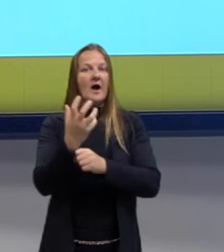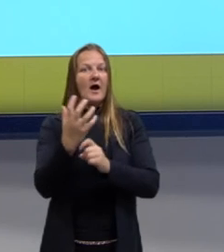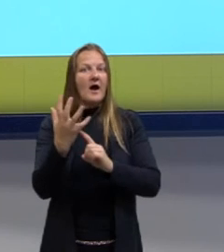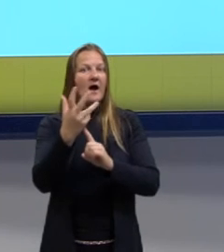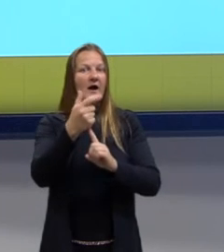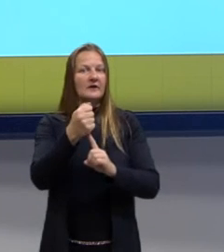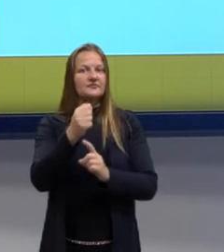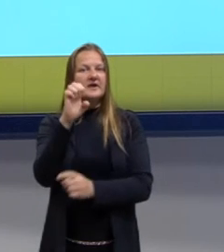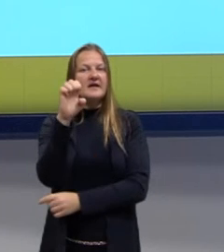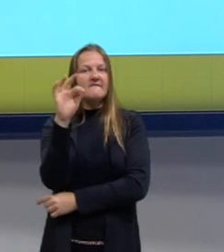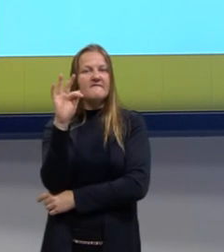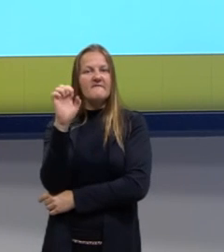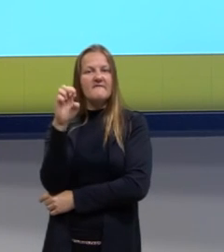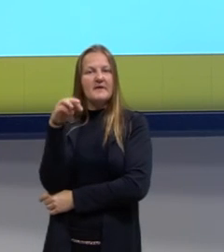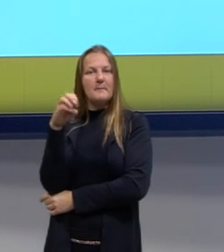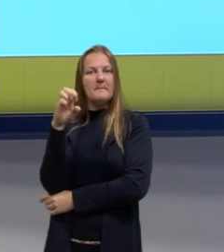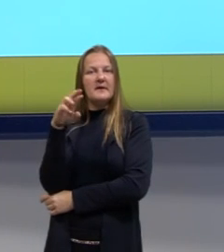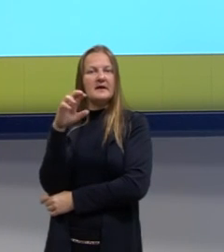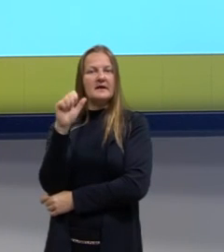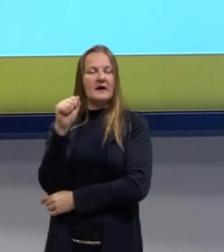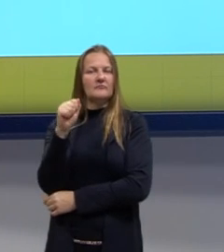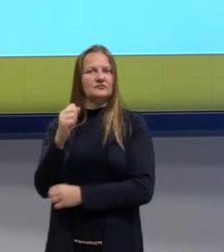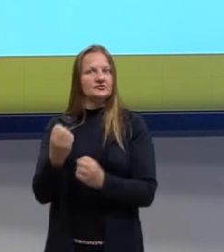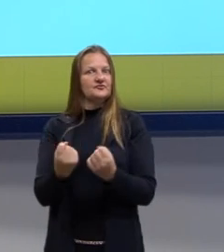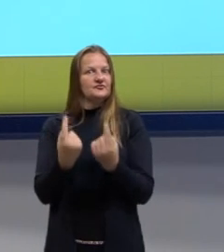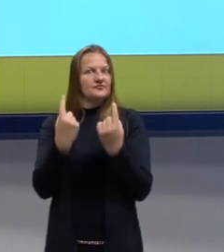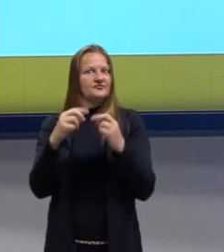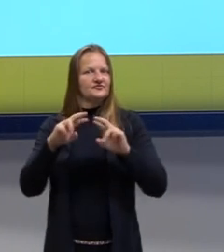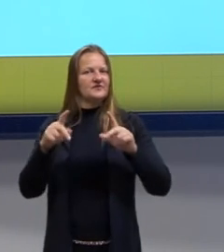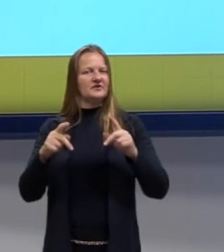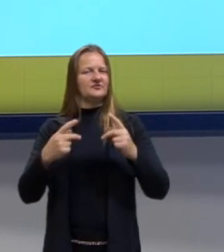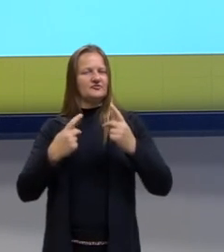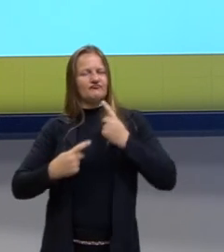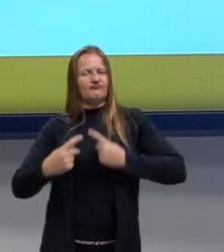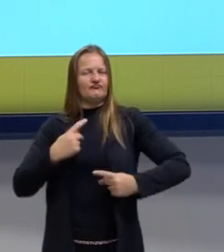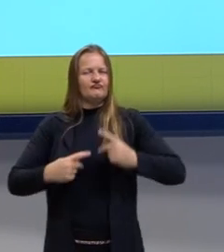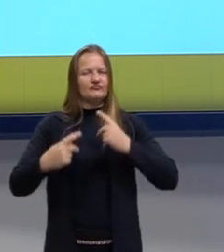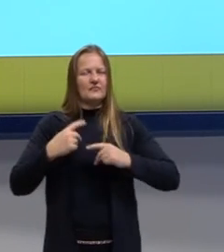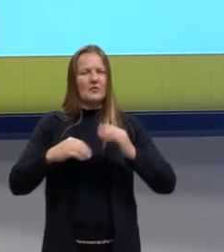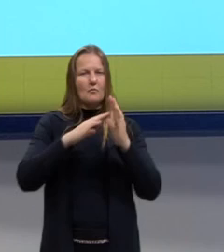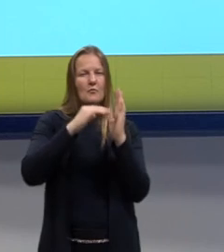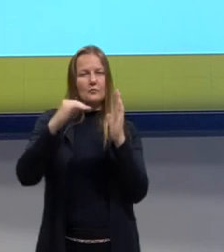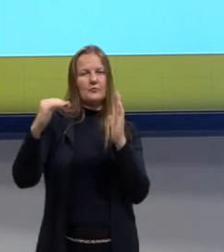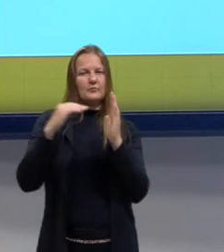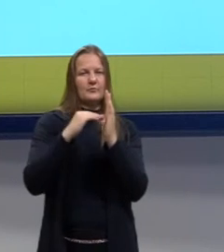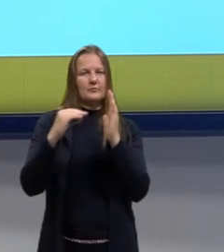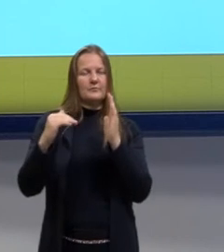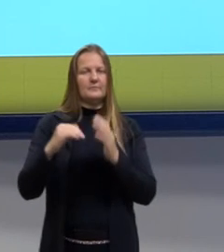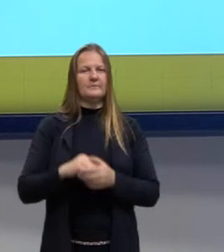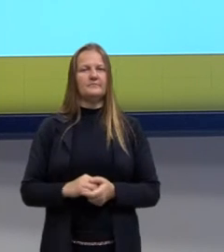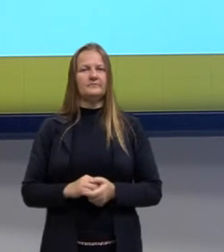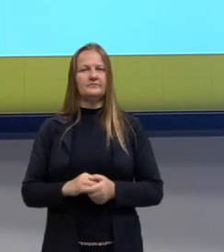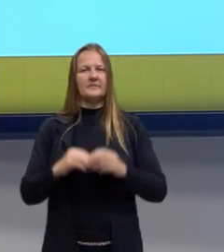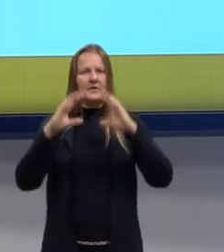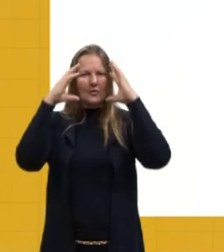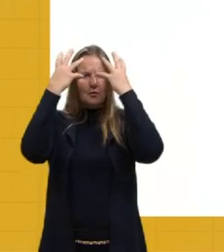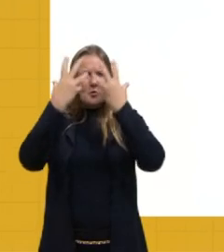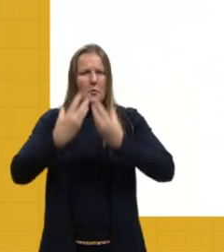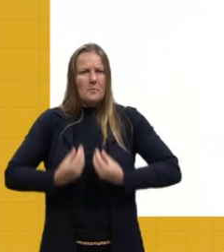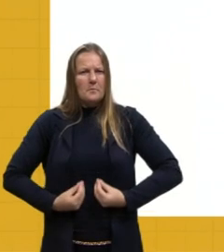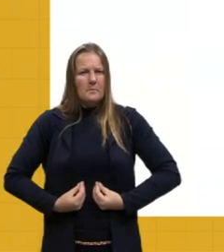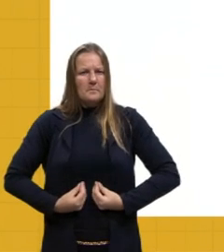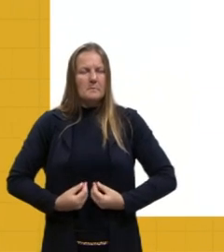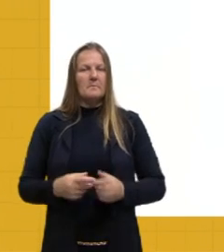efêmera, porque é uma performance, não é uma arte fixada, é arte que